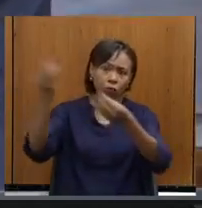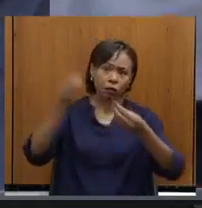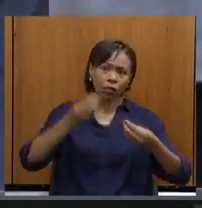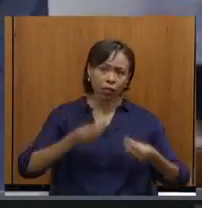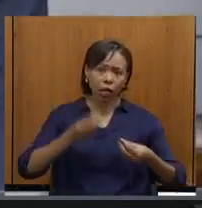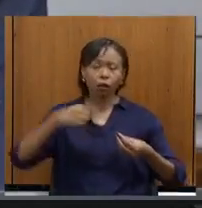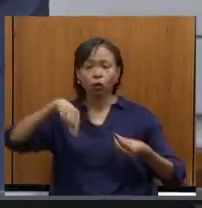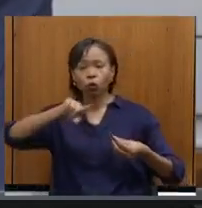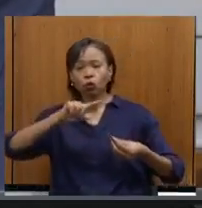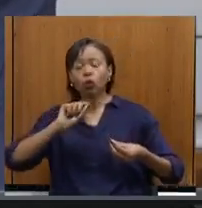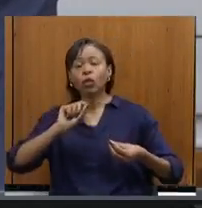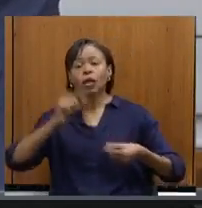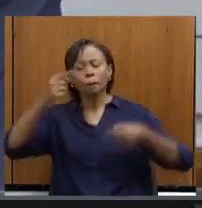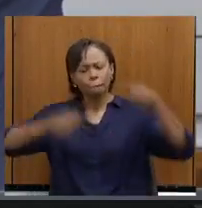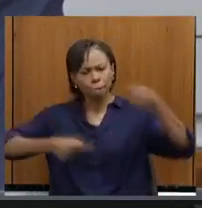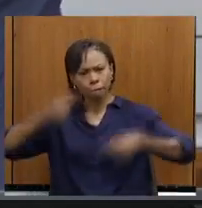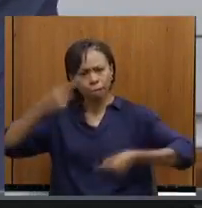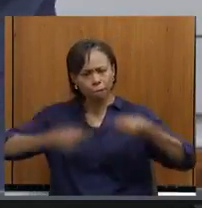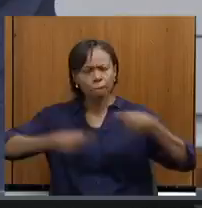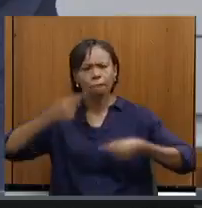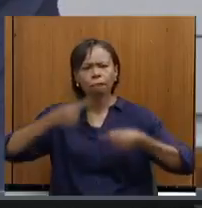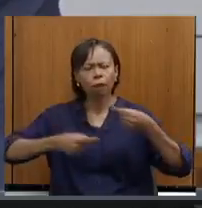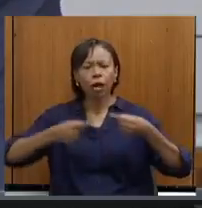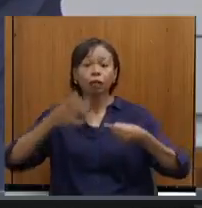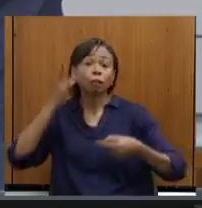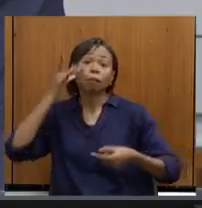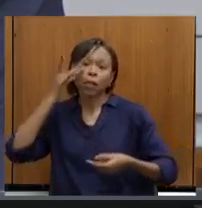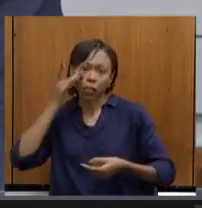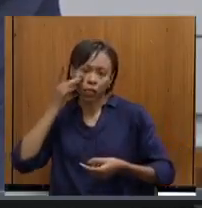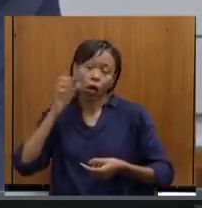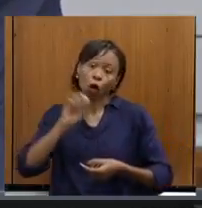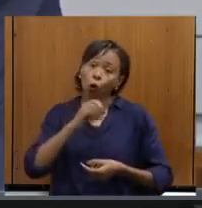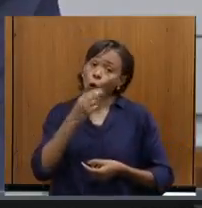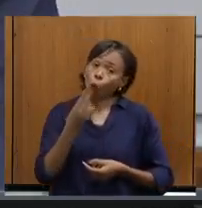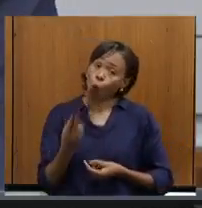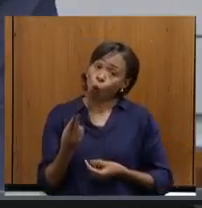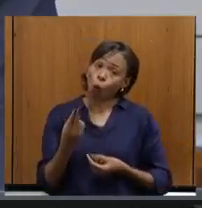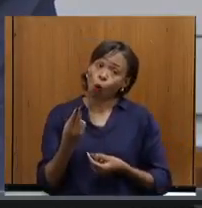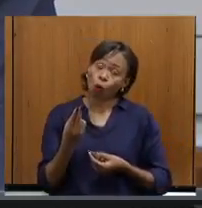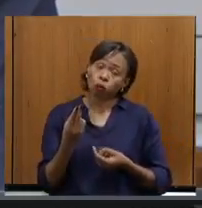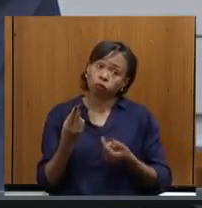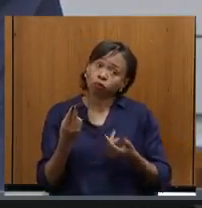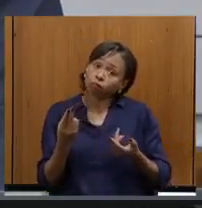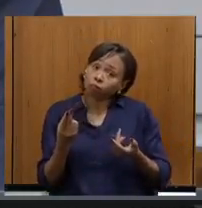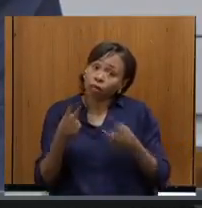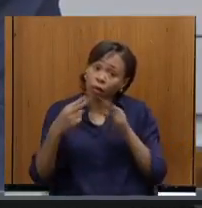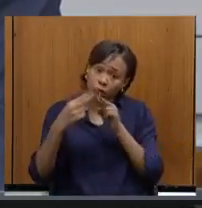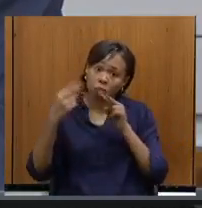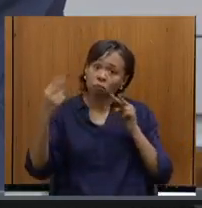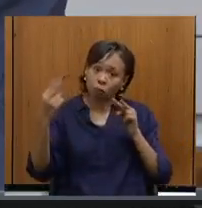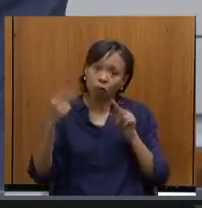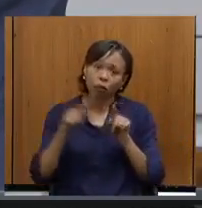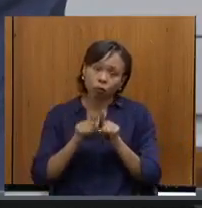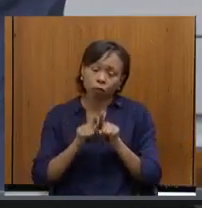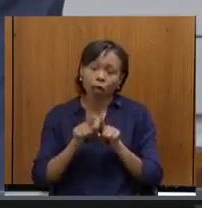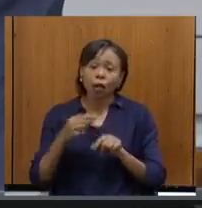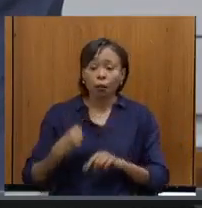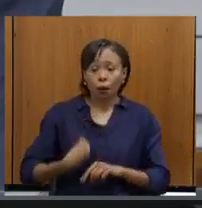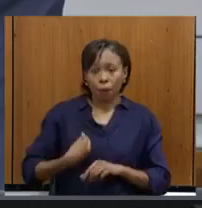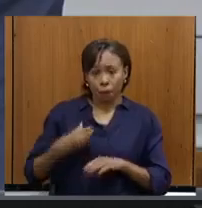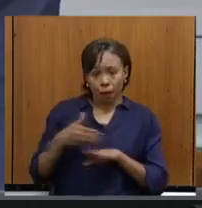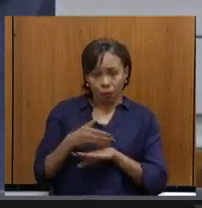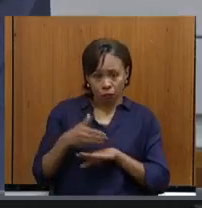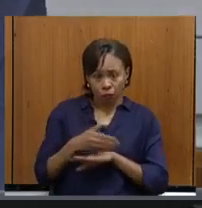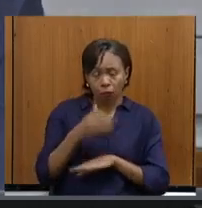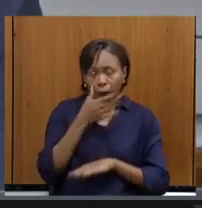trazendo aí de forma presencial ou até mesmo de forma remota a participação